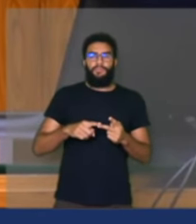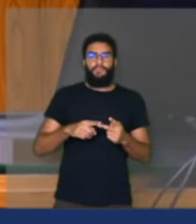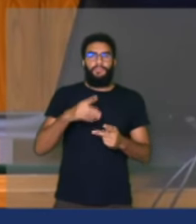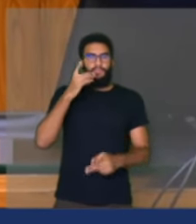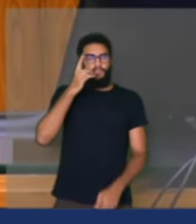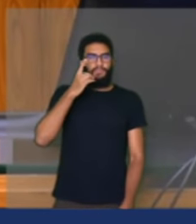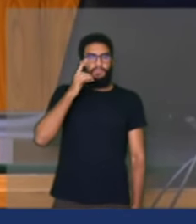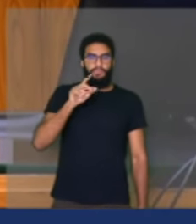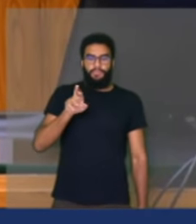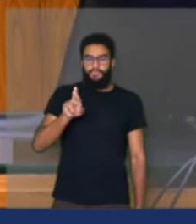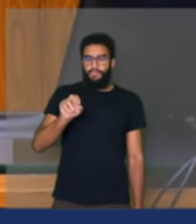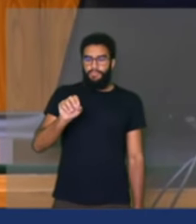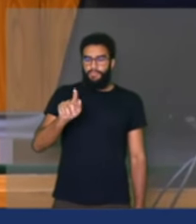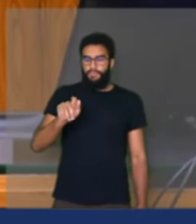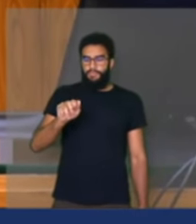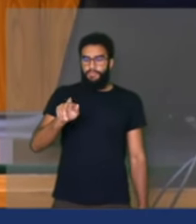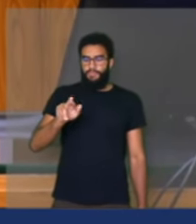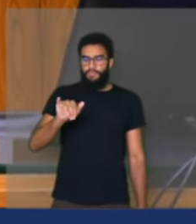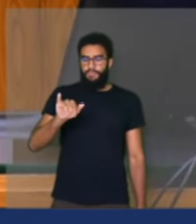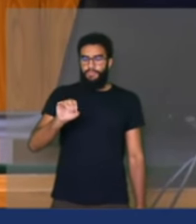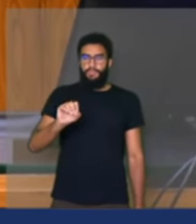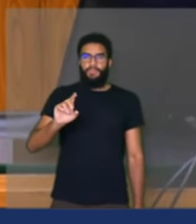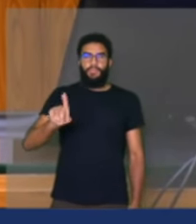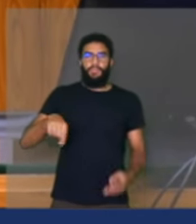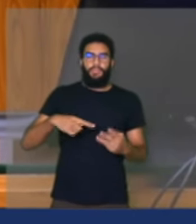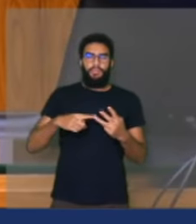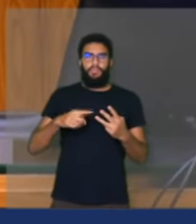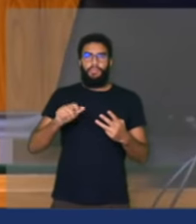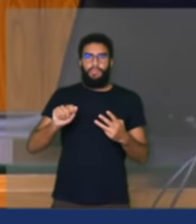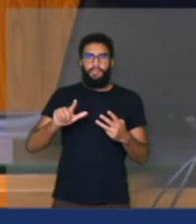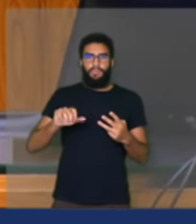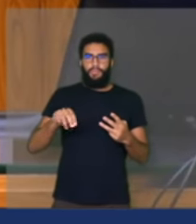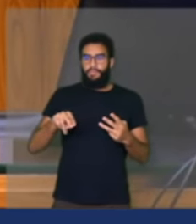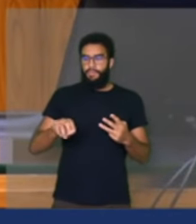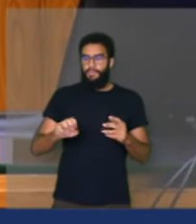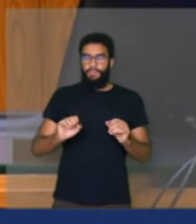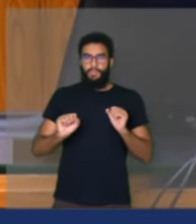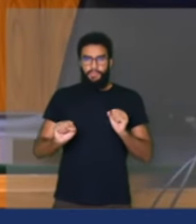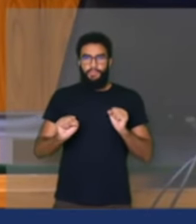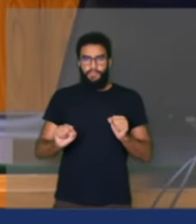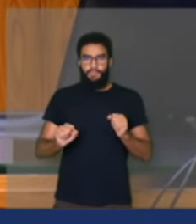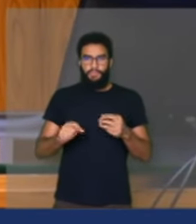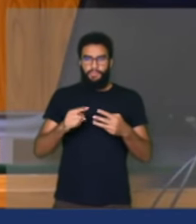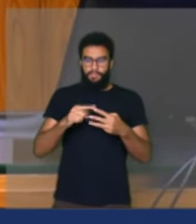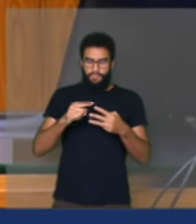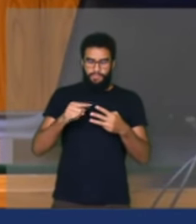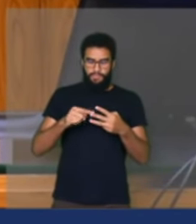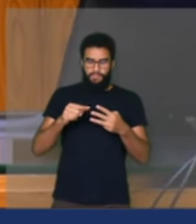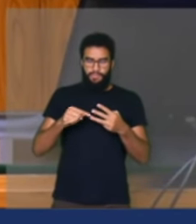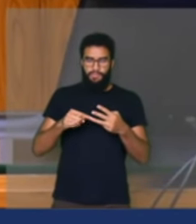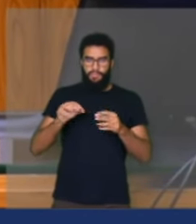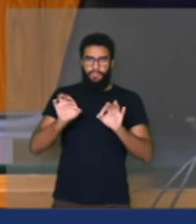Rogério, depois eu volto com Alice Portugal. Pode ser assim? Vai um para frente e volta um para trás.